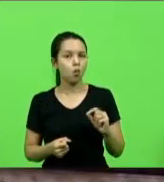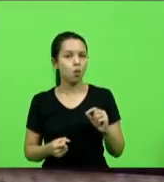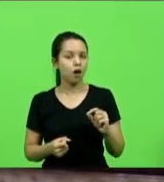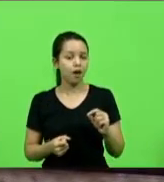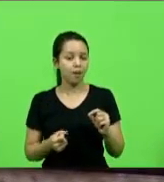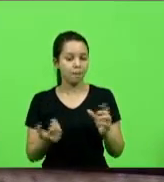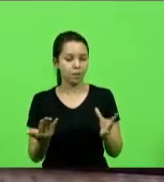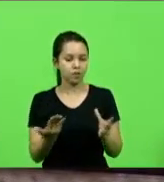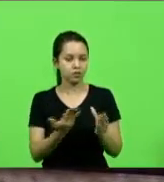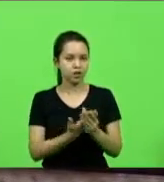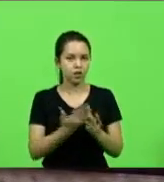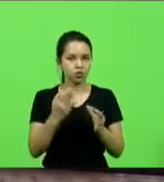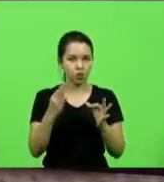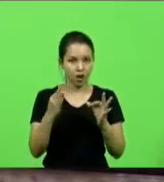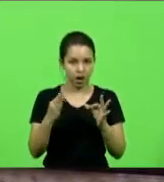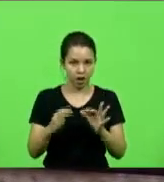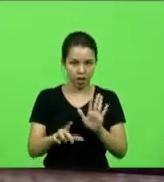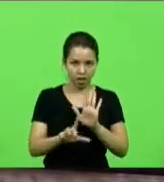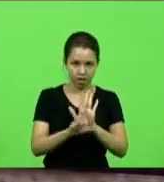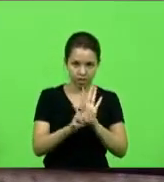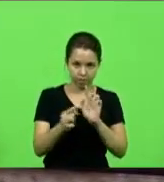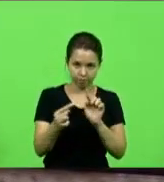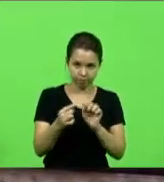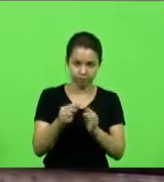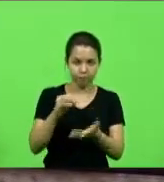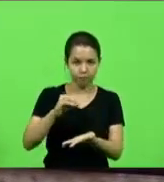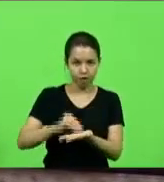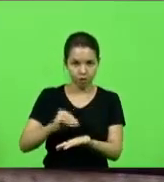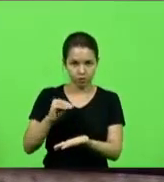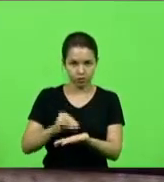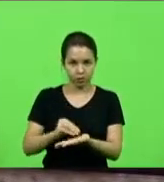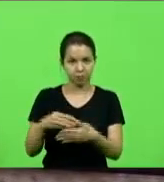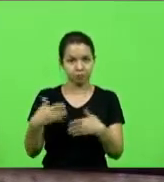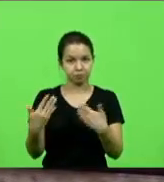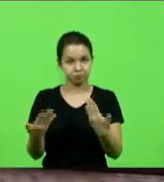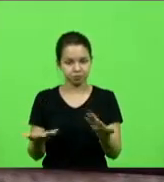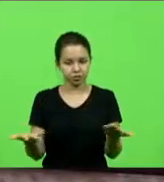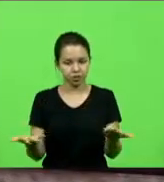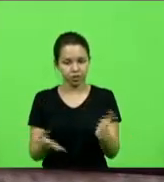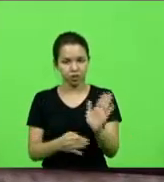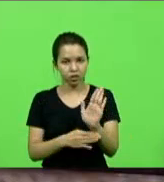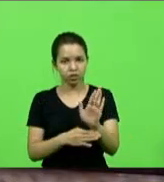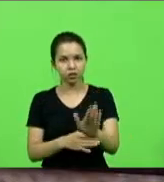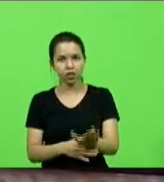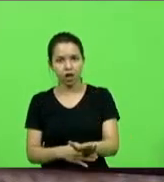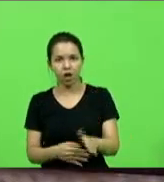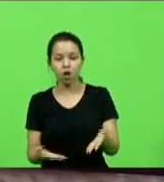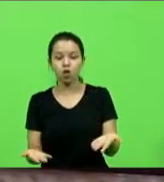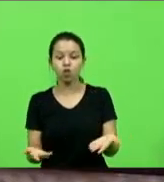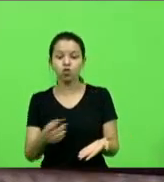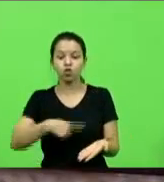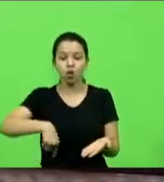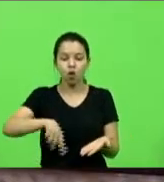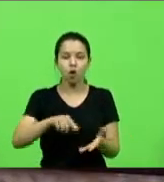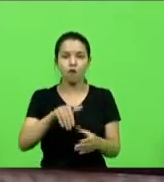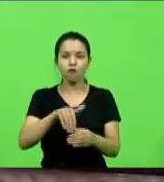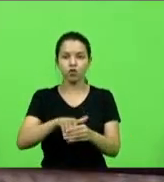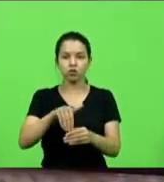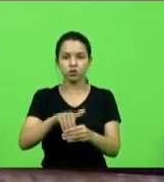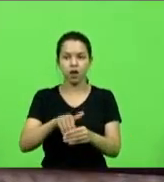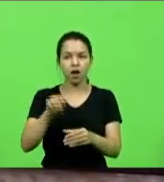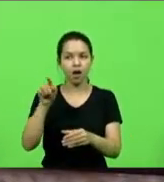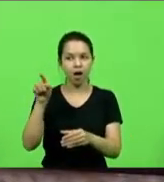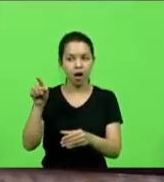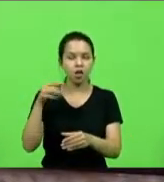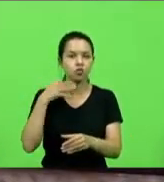legal. Portanto, o que votaremos nesta tarde será precisamente o que a juíza em tela aguarda de